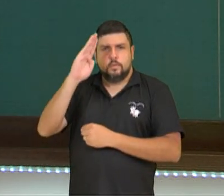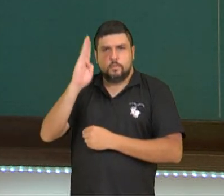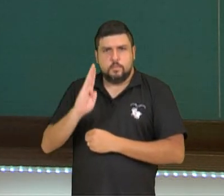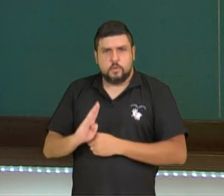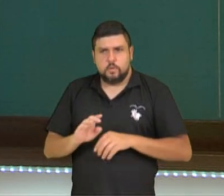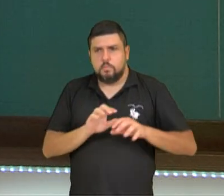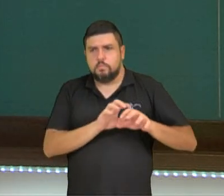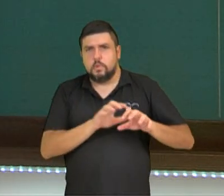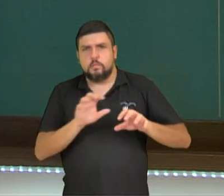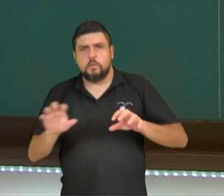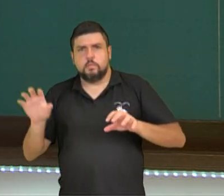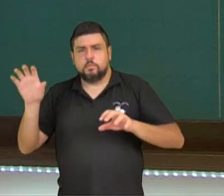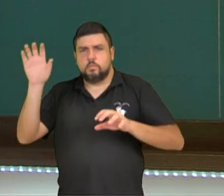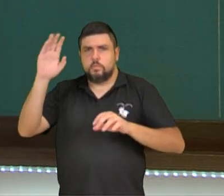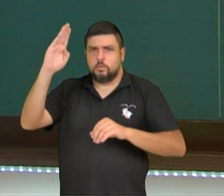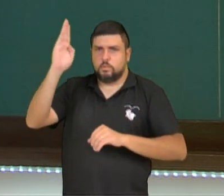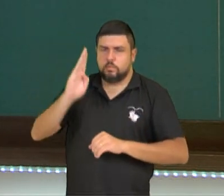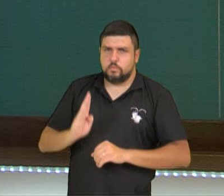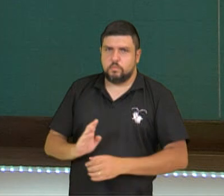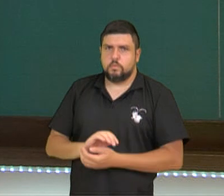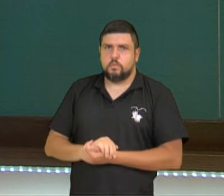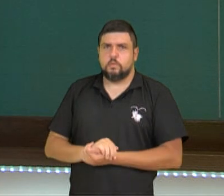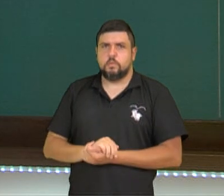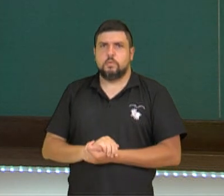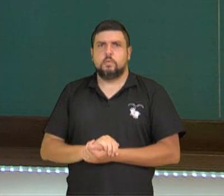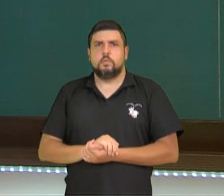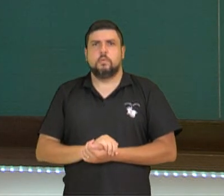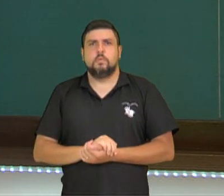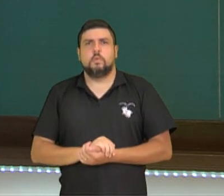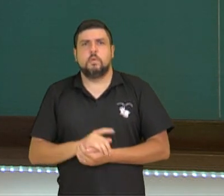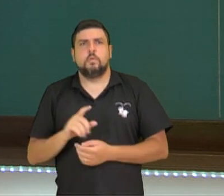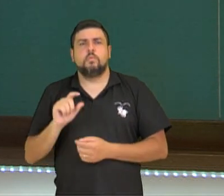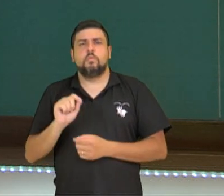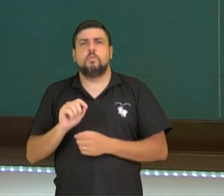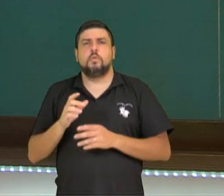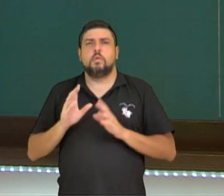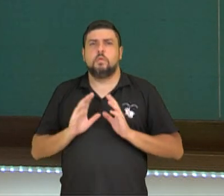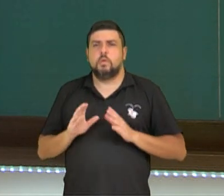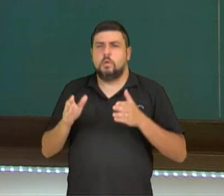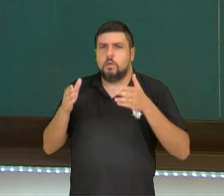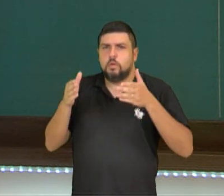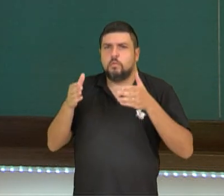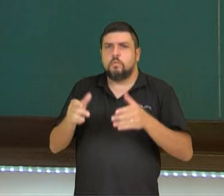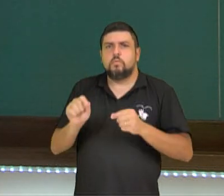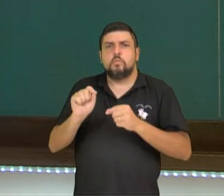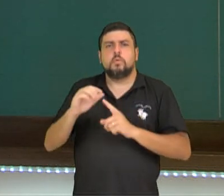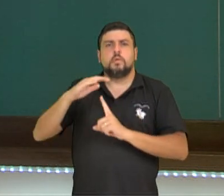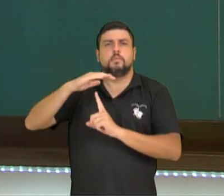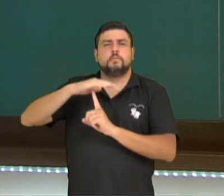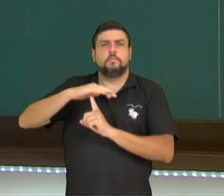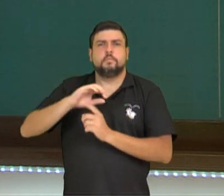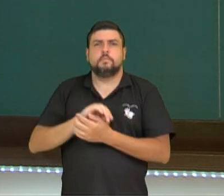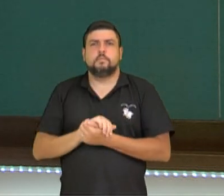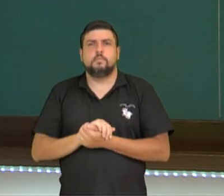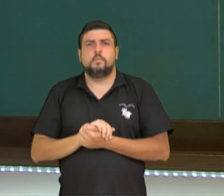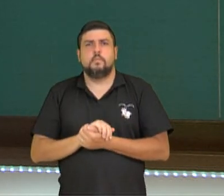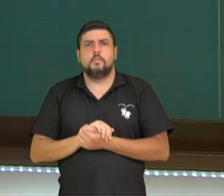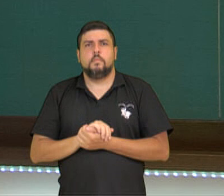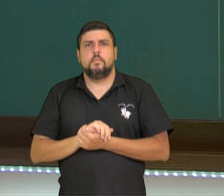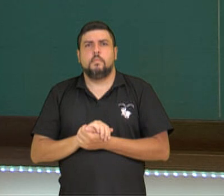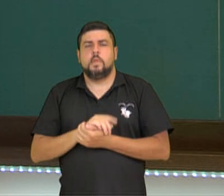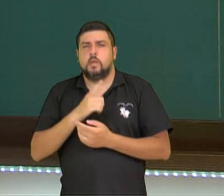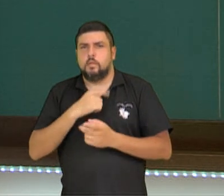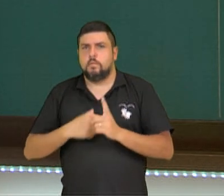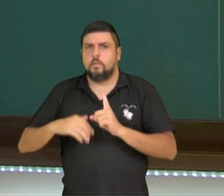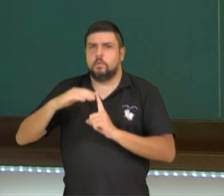brasileiras, mas foco aqui na região onde está o estado do Paraná. Nós vamos ter a bacia hidrográfica